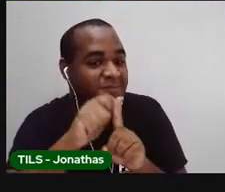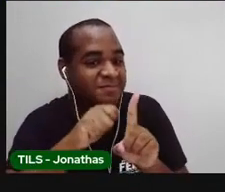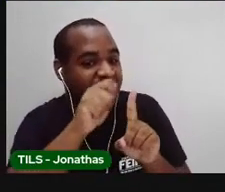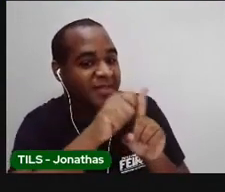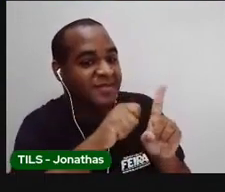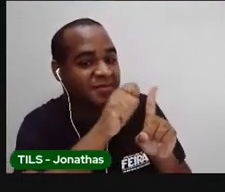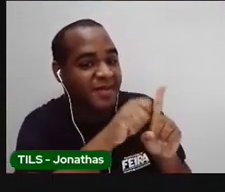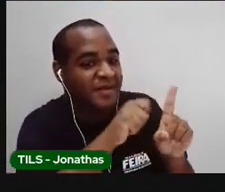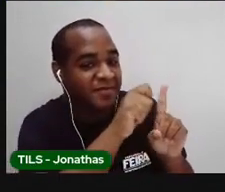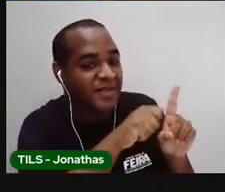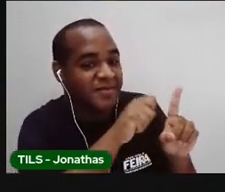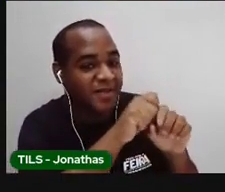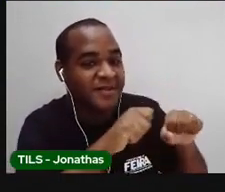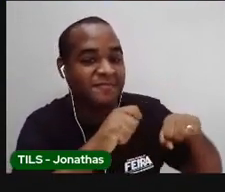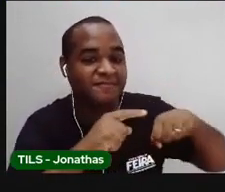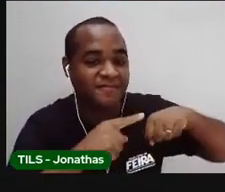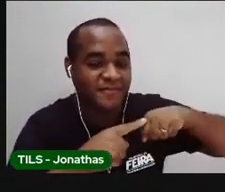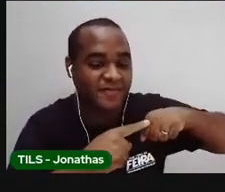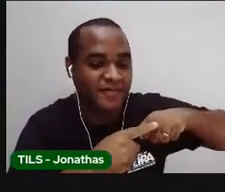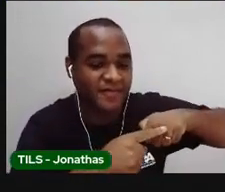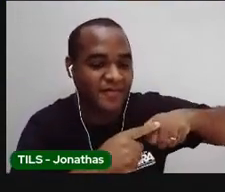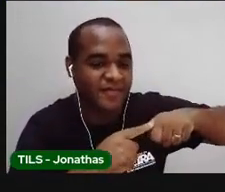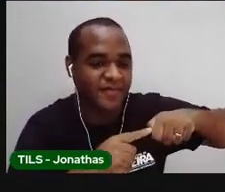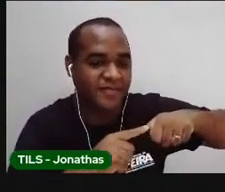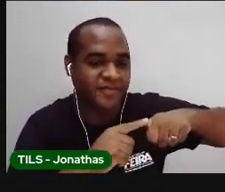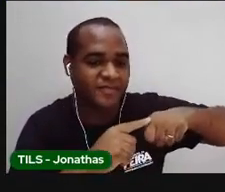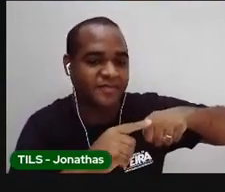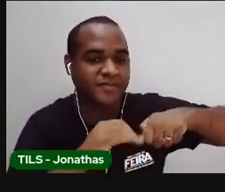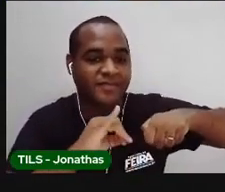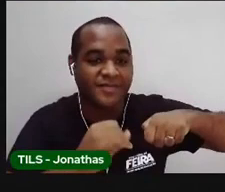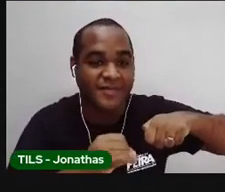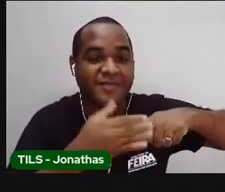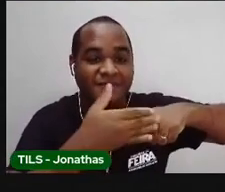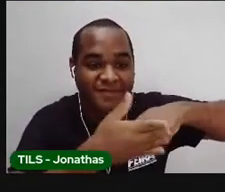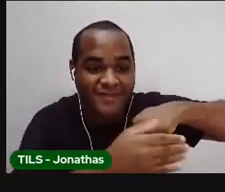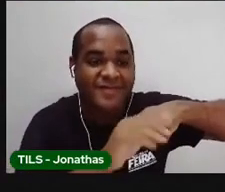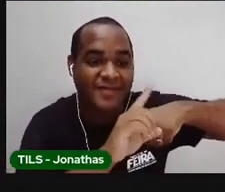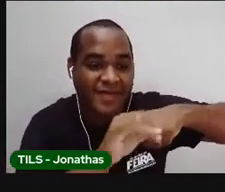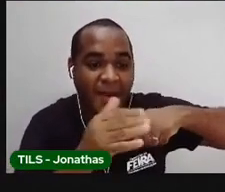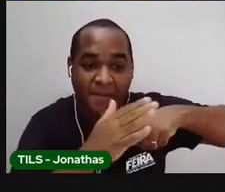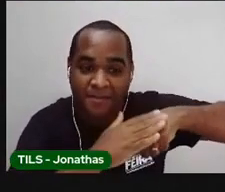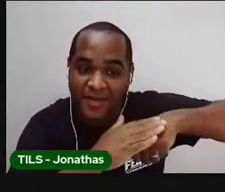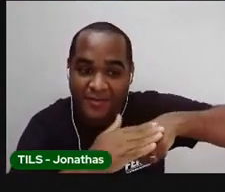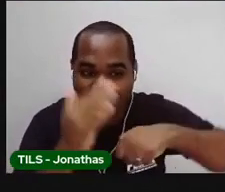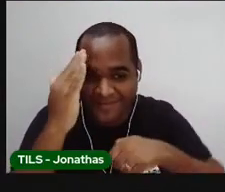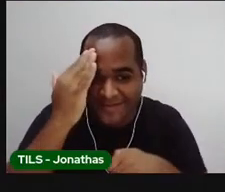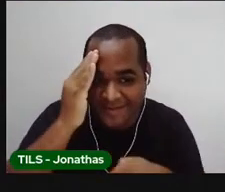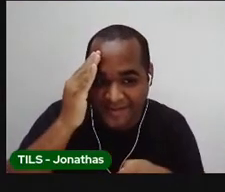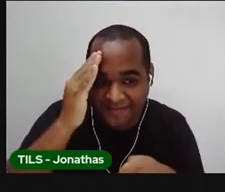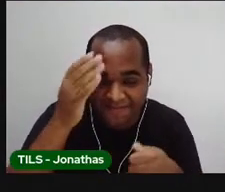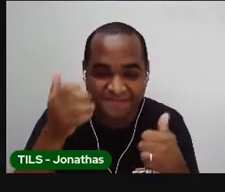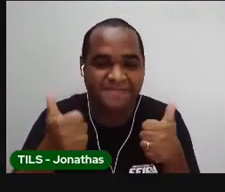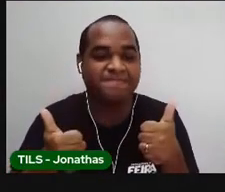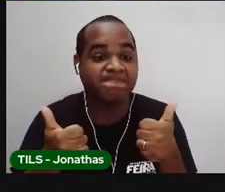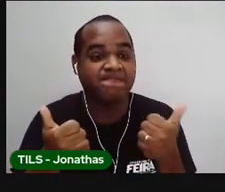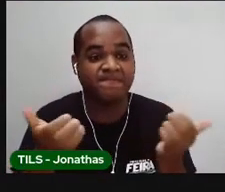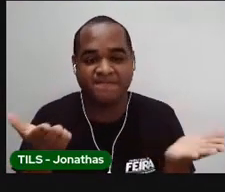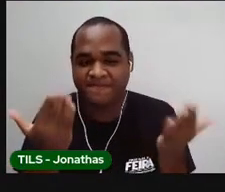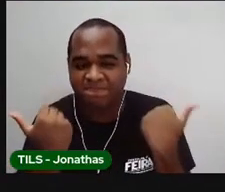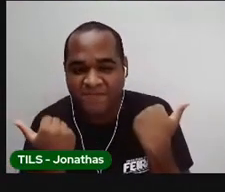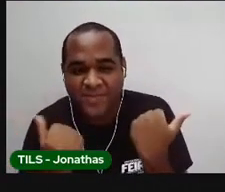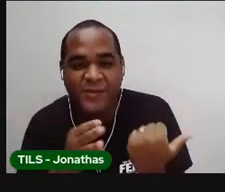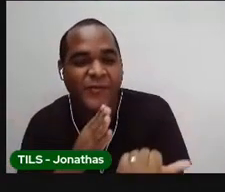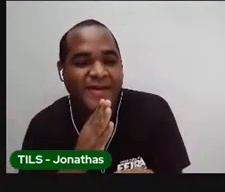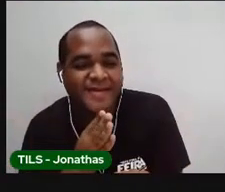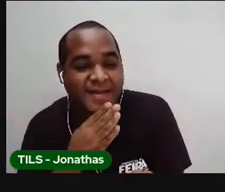você vai usar, ó, os montezinhos que tem na sua mão. Entendeu? Vamos conhecer